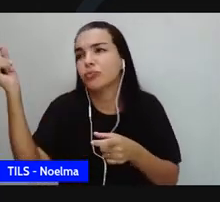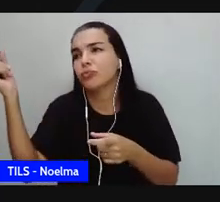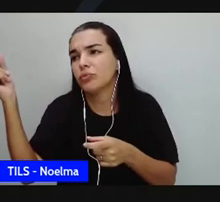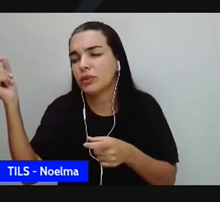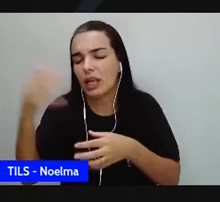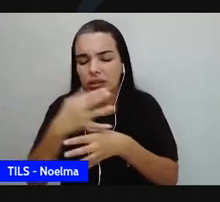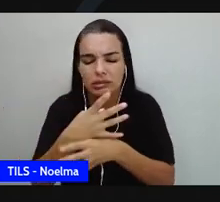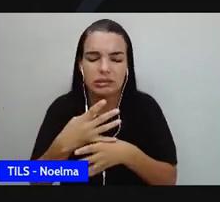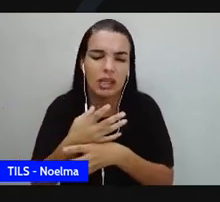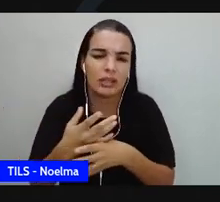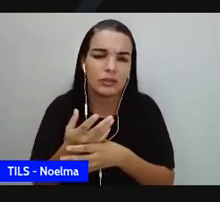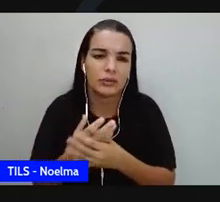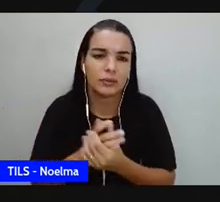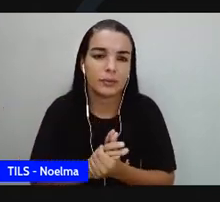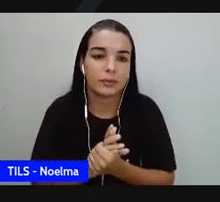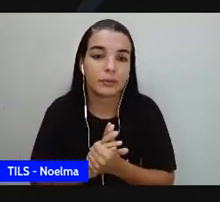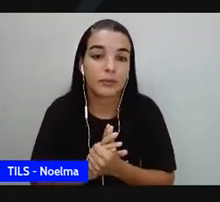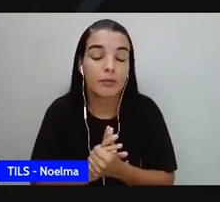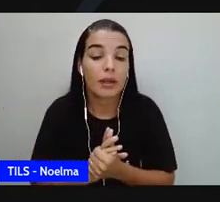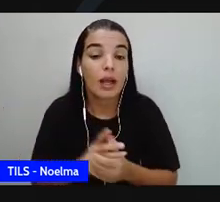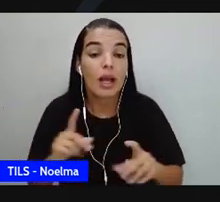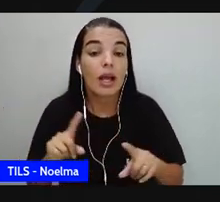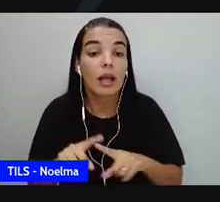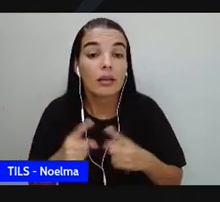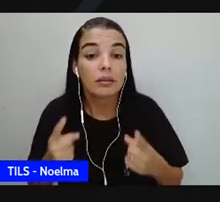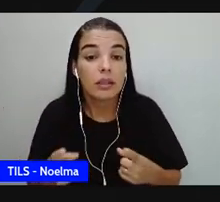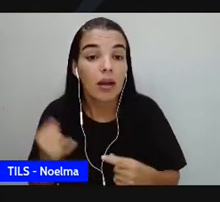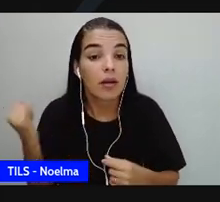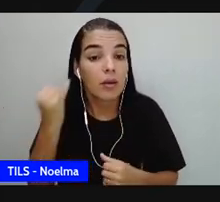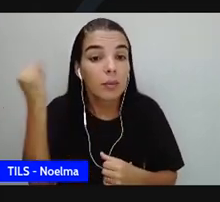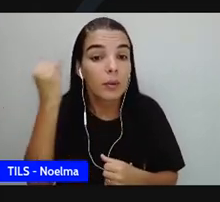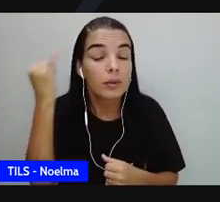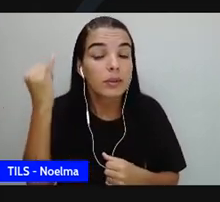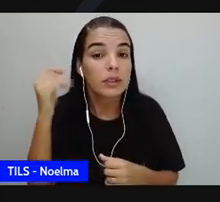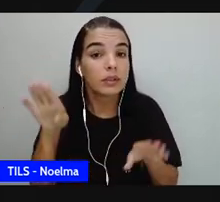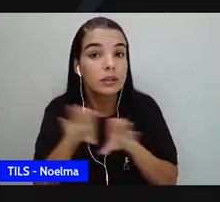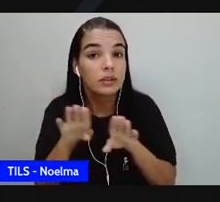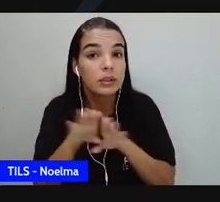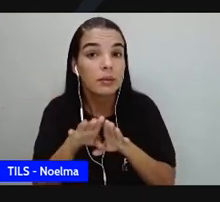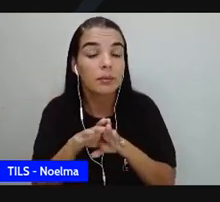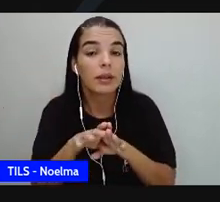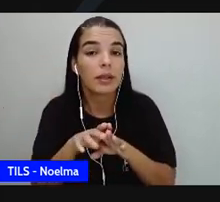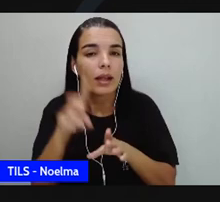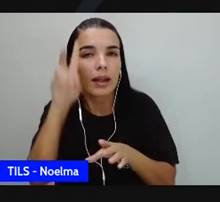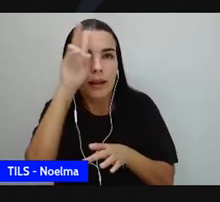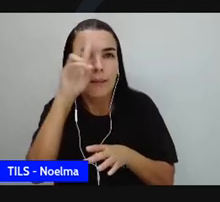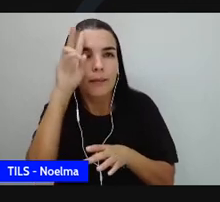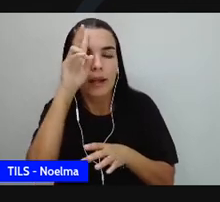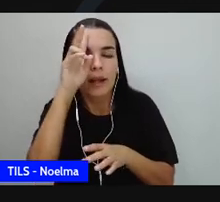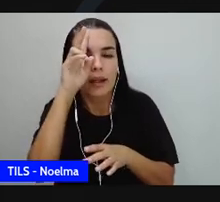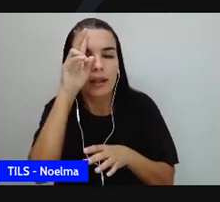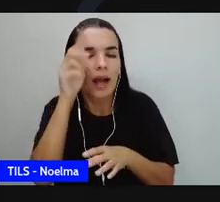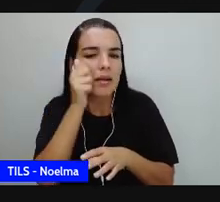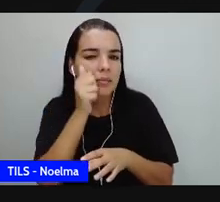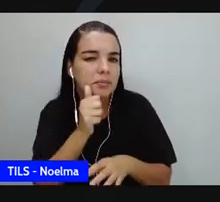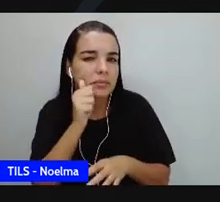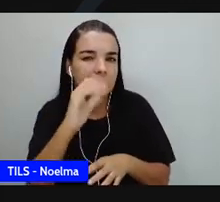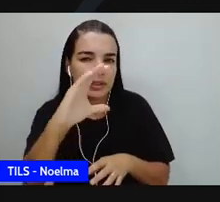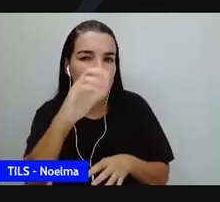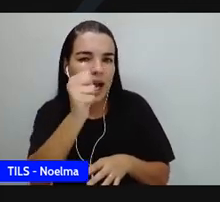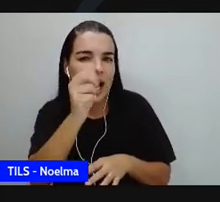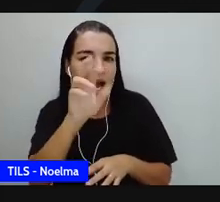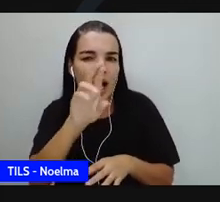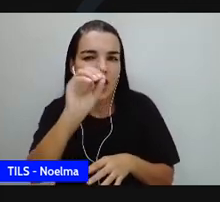isso é mais prazer. É interessante a gente lembrar que quando Carolina estava na escola, muitos dos dias, a